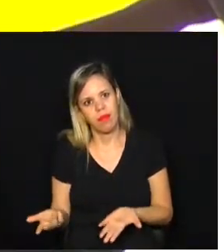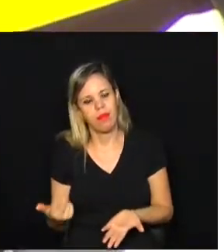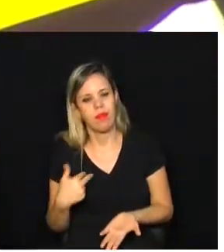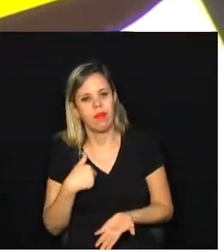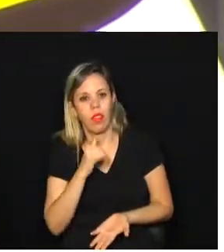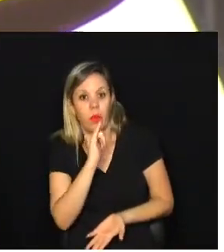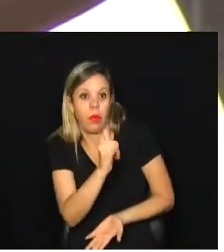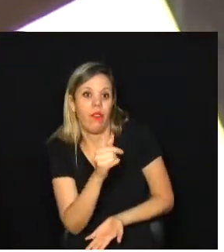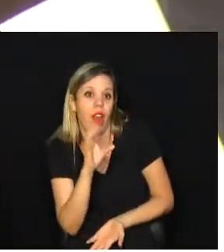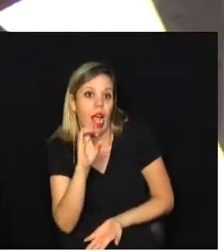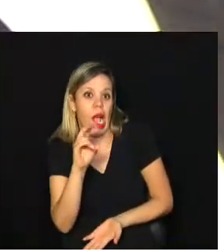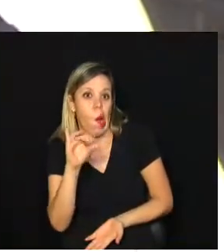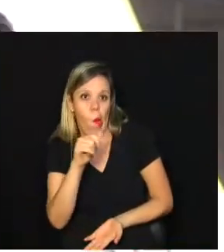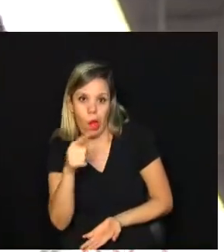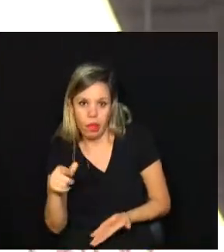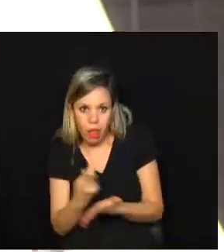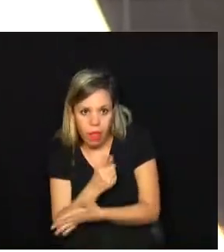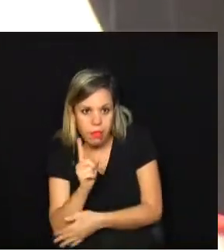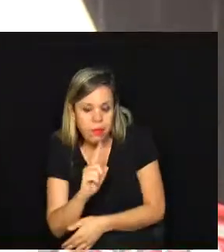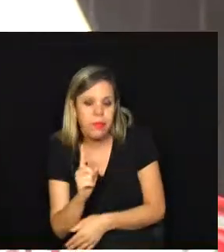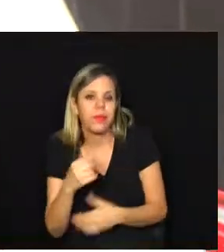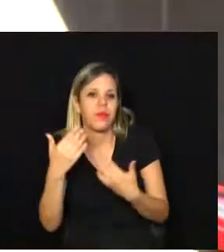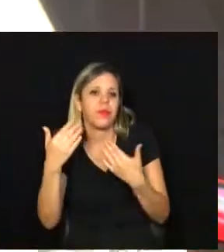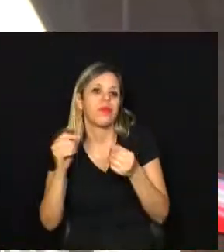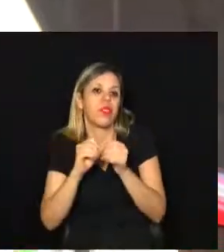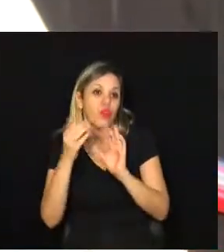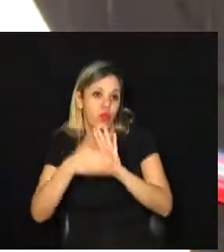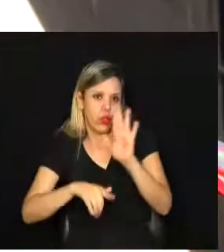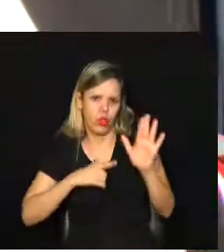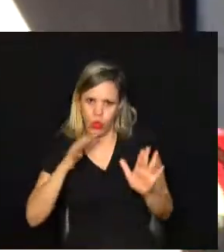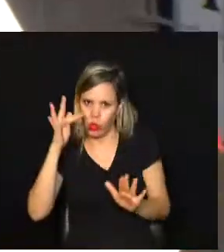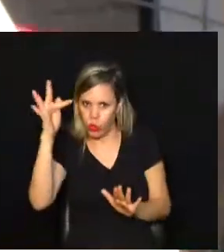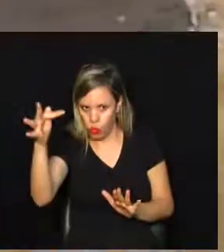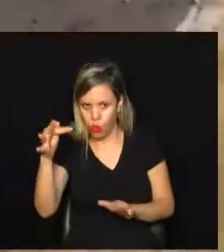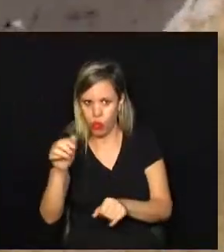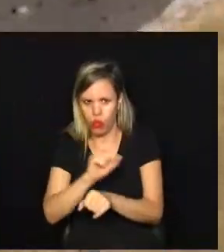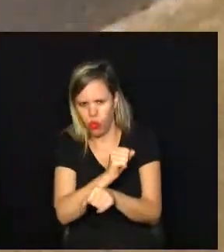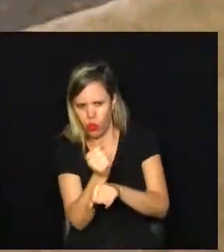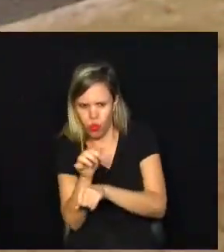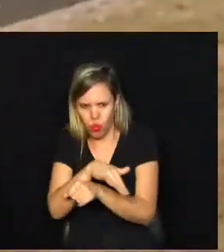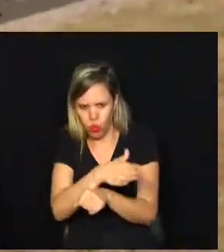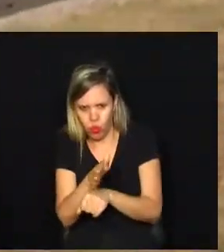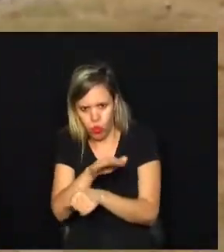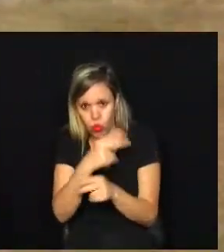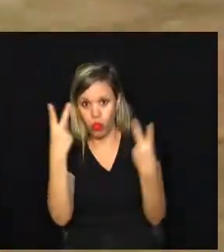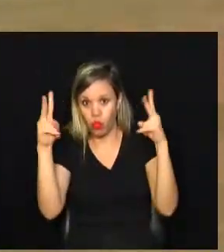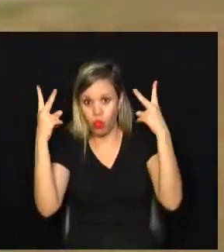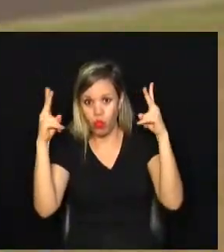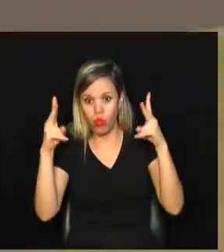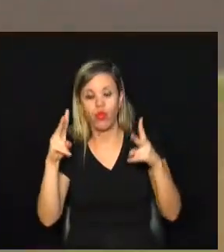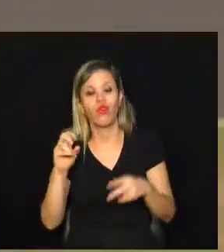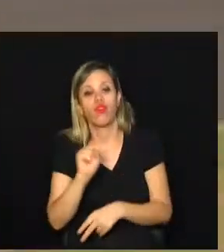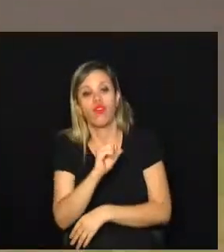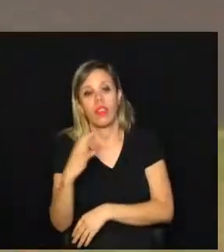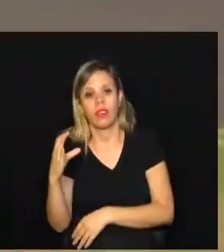dizer que o Cauã está errado. A prova de que ele tem futuro no automobilismo foi a vitória em Santa Catarina. Depois